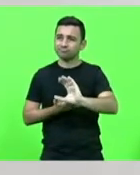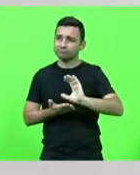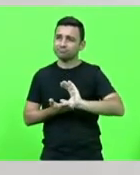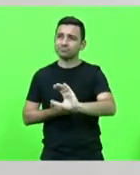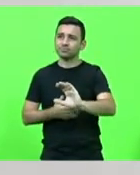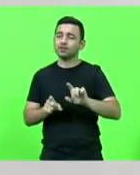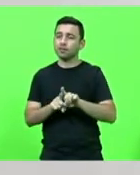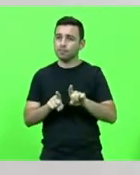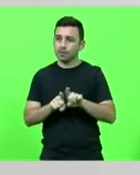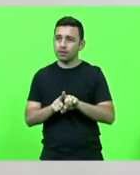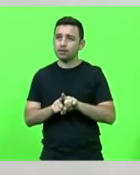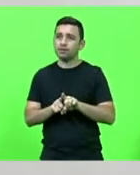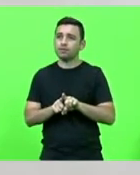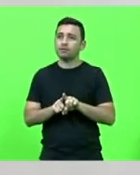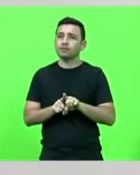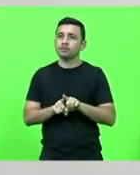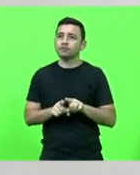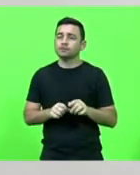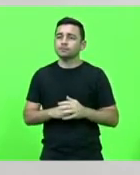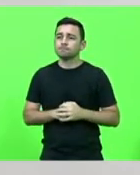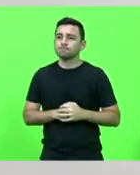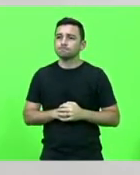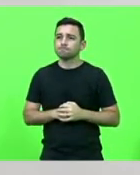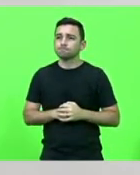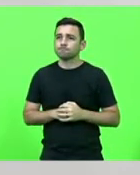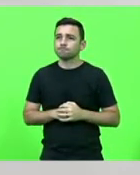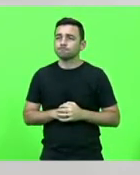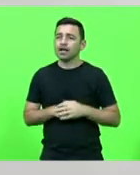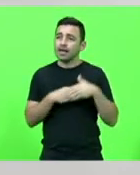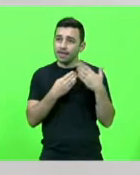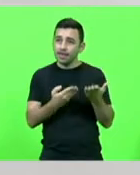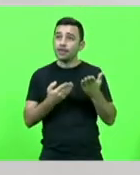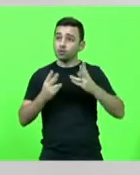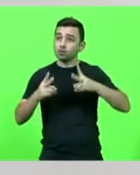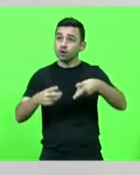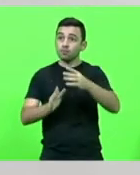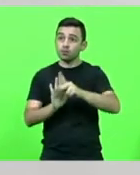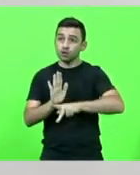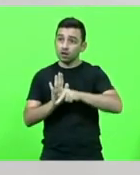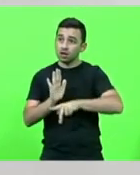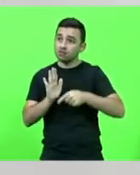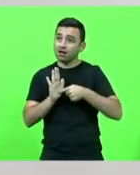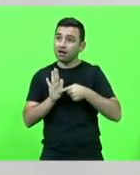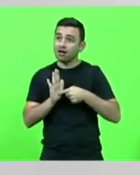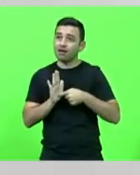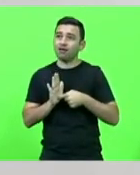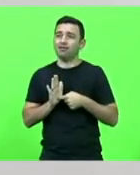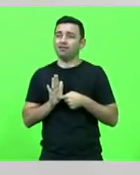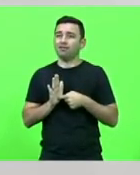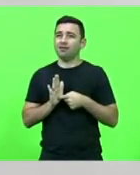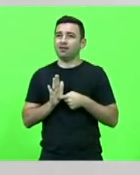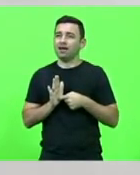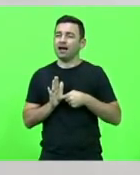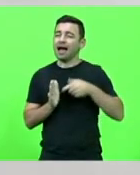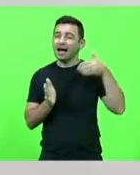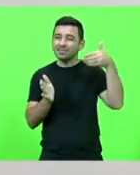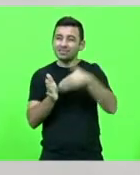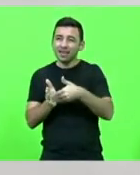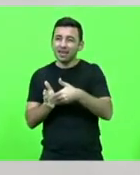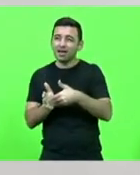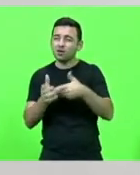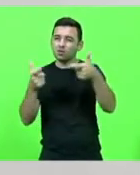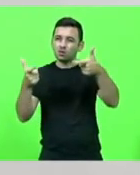federal presidente continuar esse projeto de pelo menos até Rio do Sul Rio do Sul